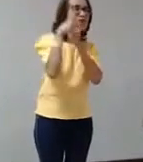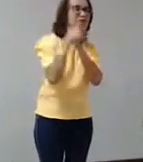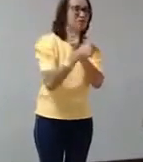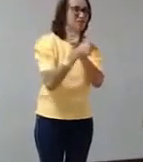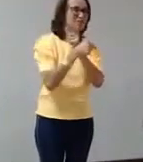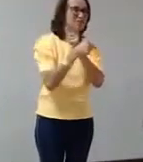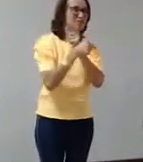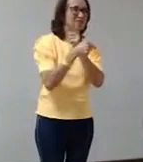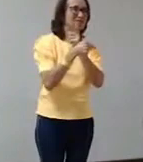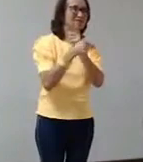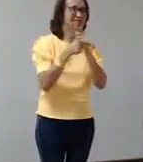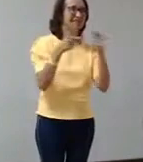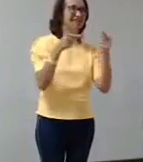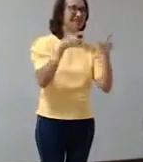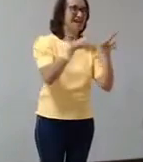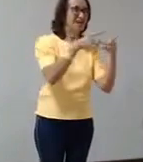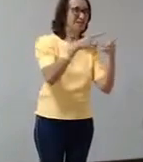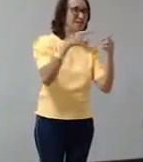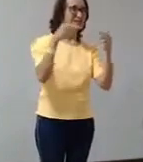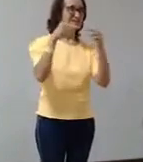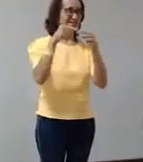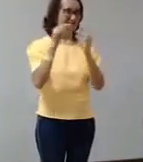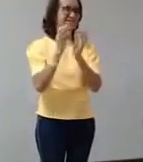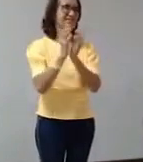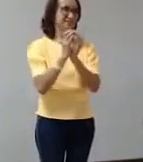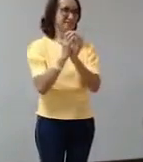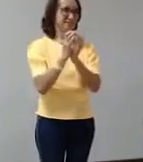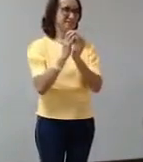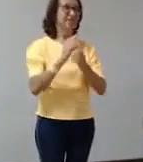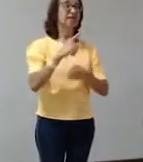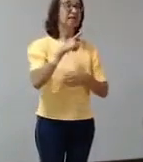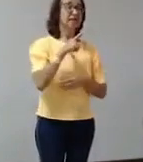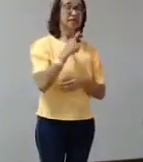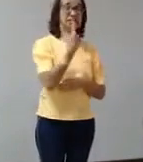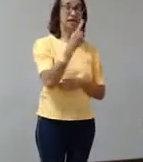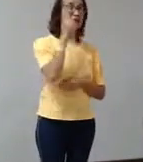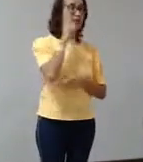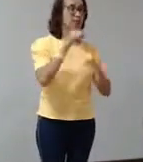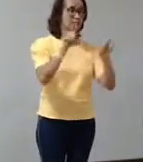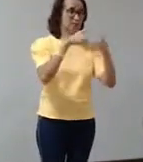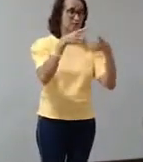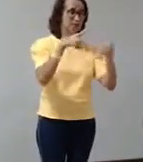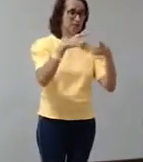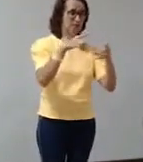e uma das sonatas, se vocês quiserem anotar para escutar depois,